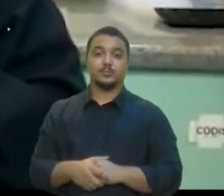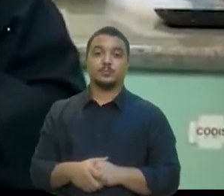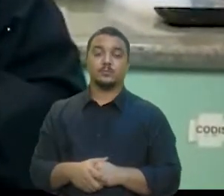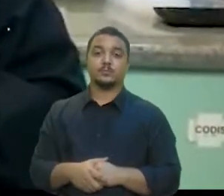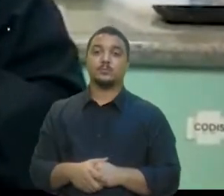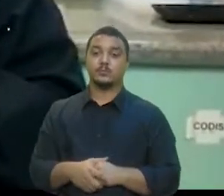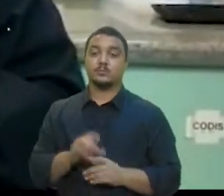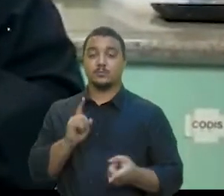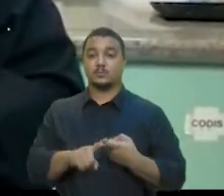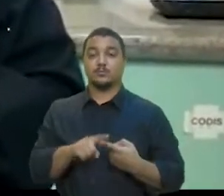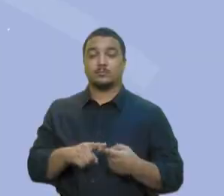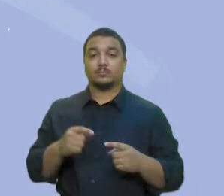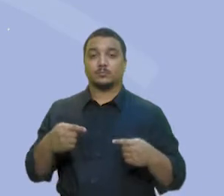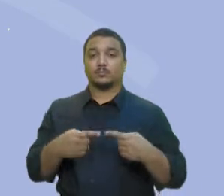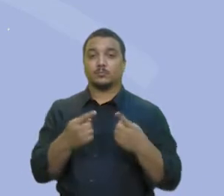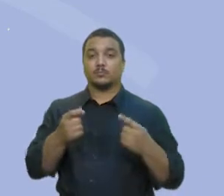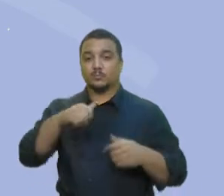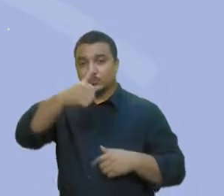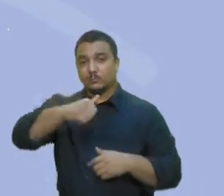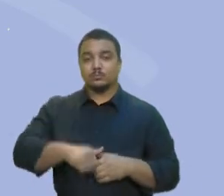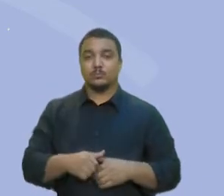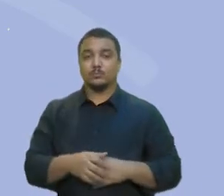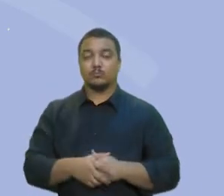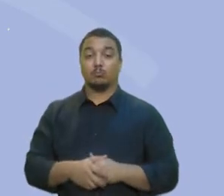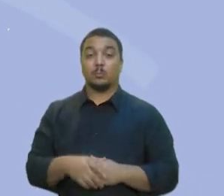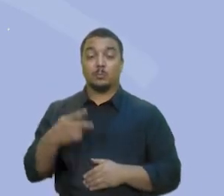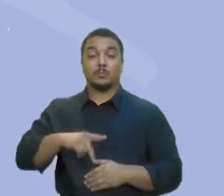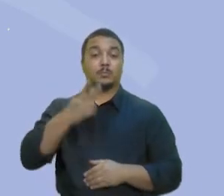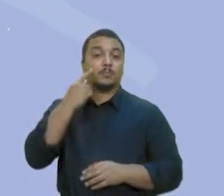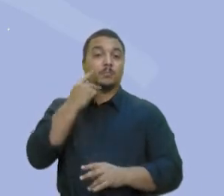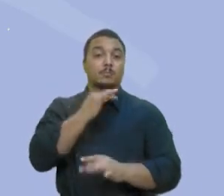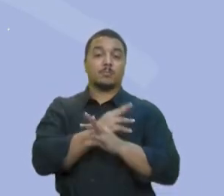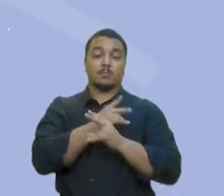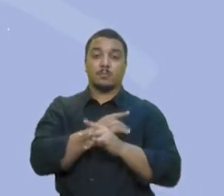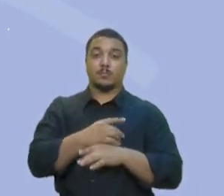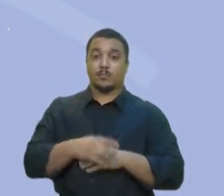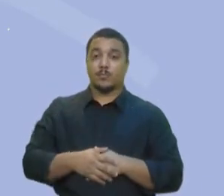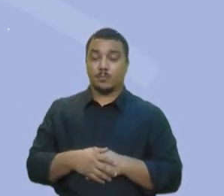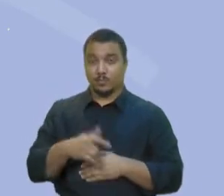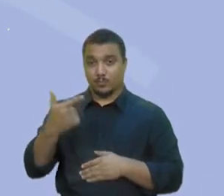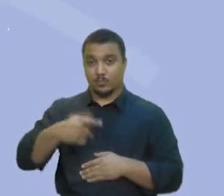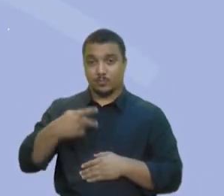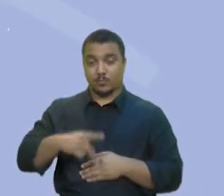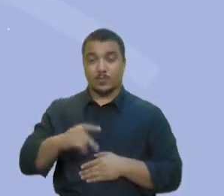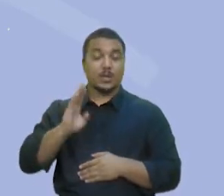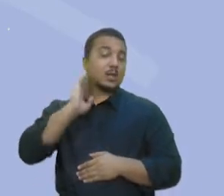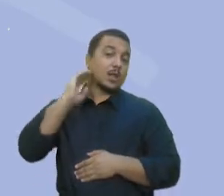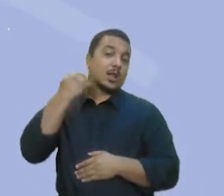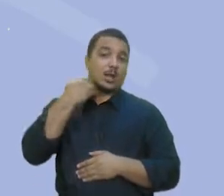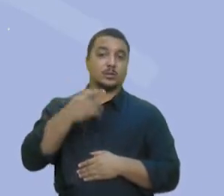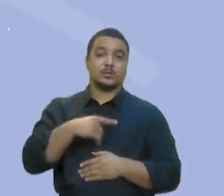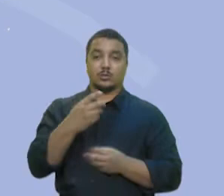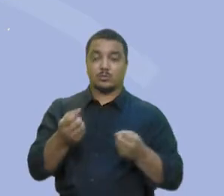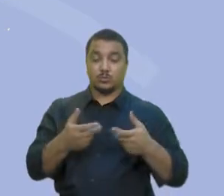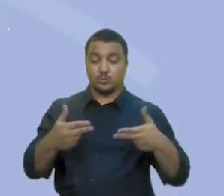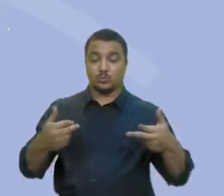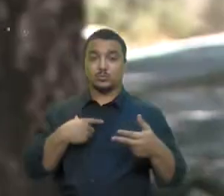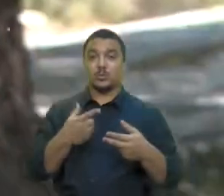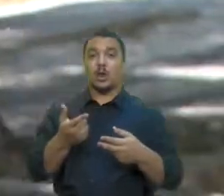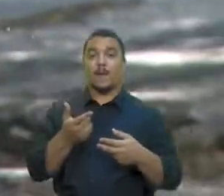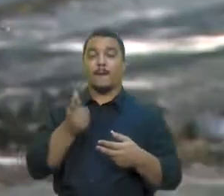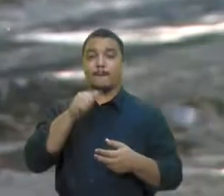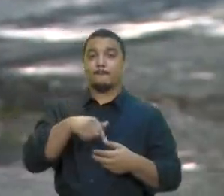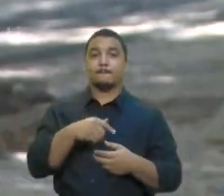se fazer as devidas análises. Em Fortaleza, a 12ª Delegacia do Departamento de Homicídios e Proteção à Pessoa